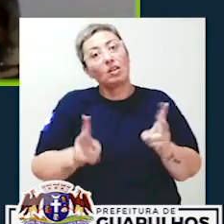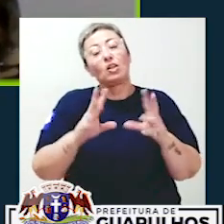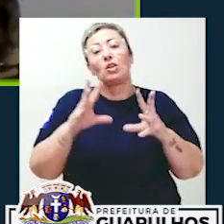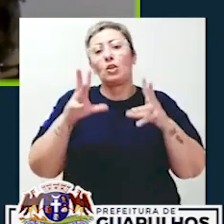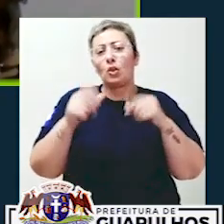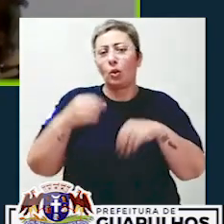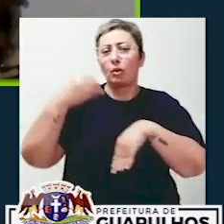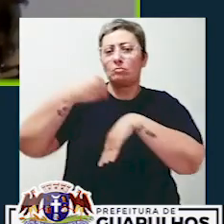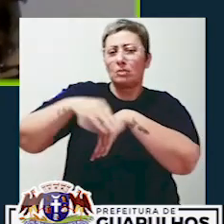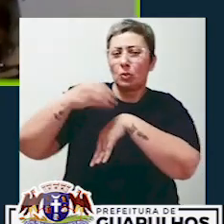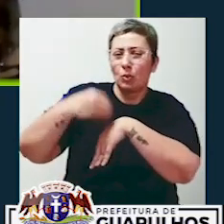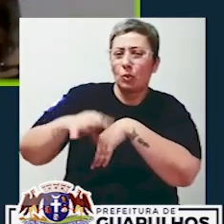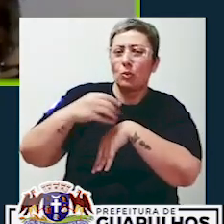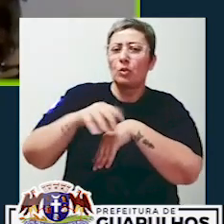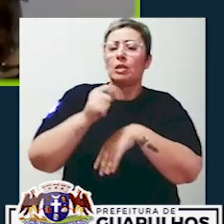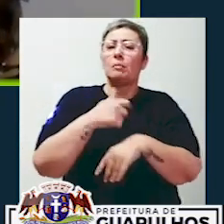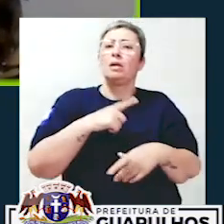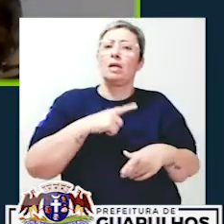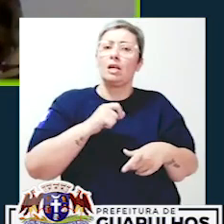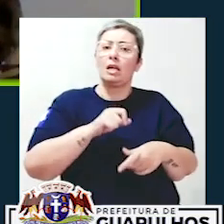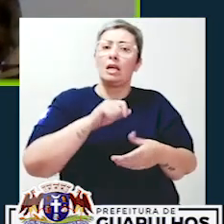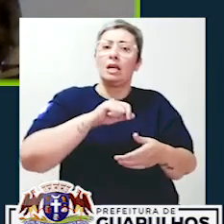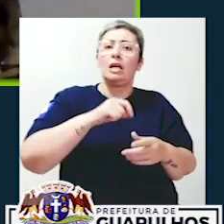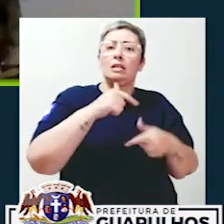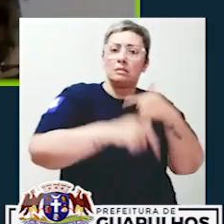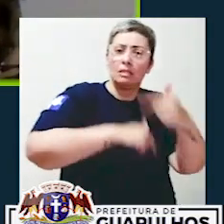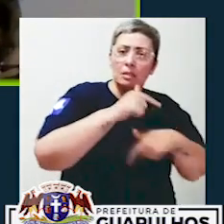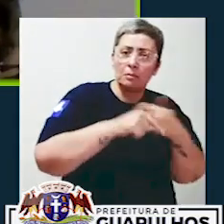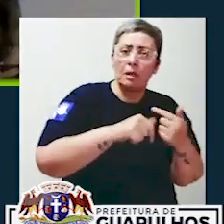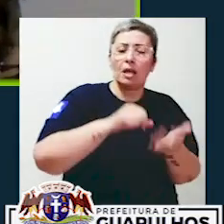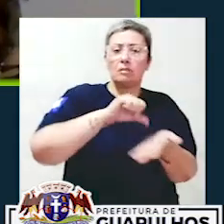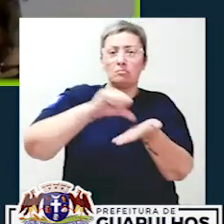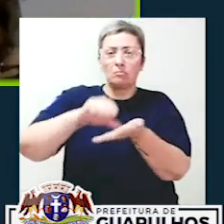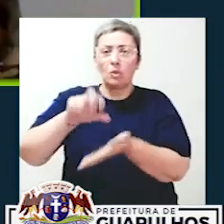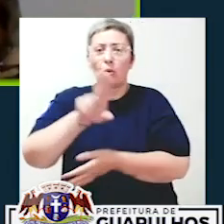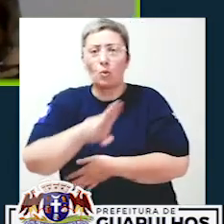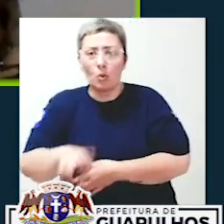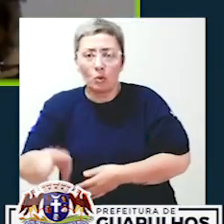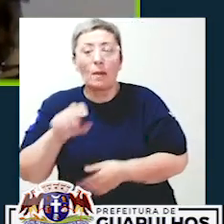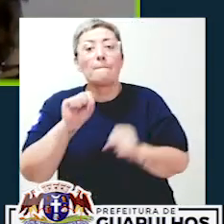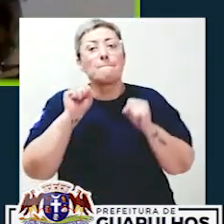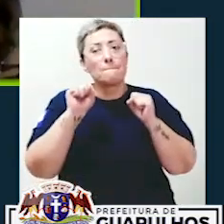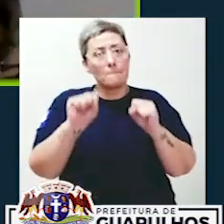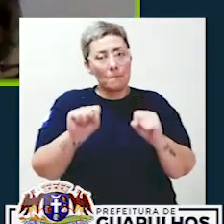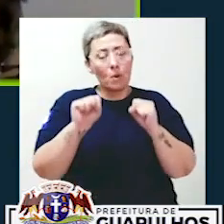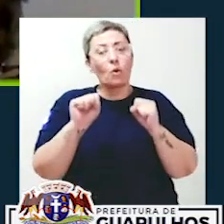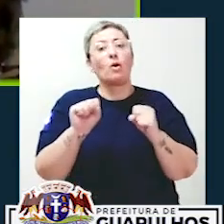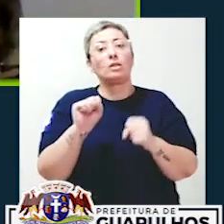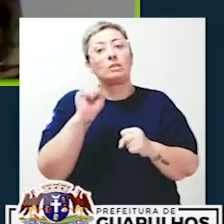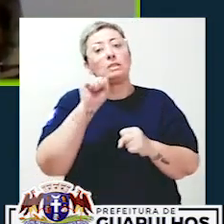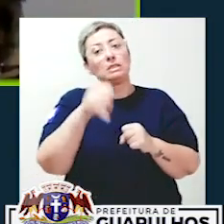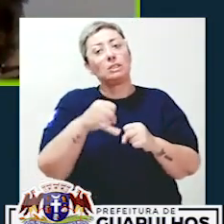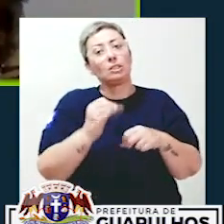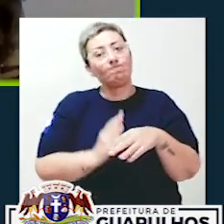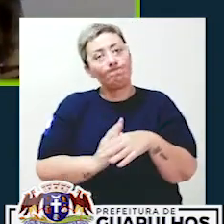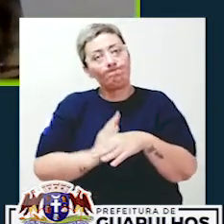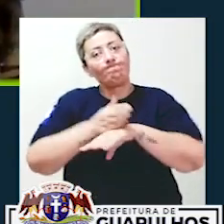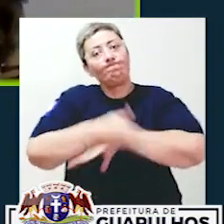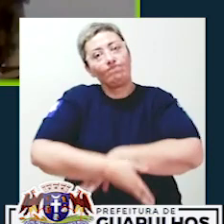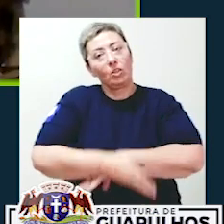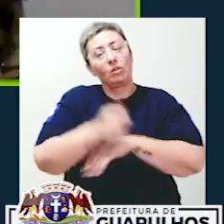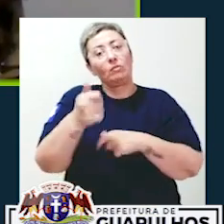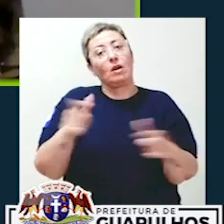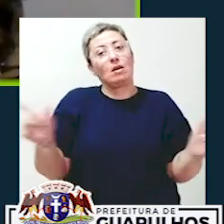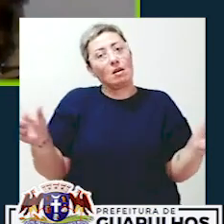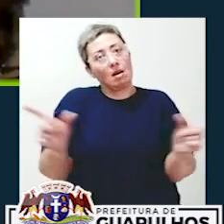seguindo todas as orientações e utilizando os serviços da Prefeitura, nós podemos, sim, passar por essa